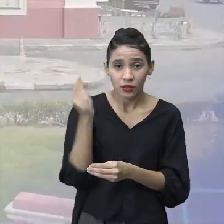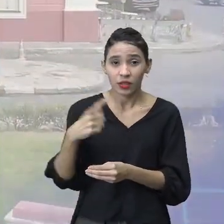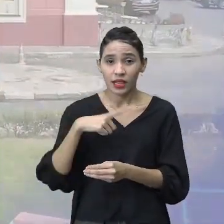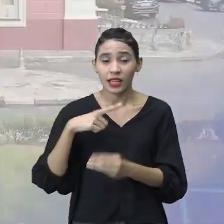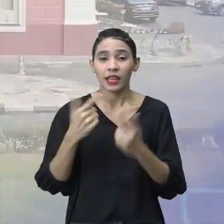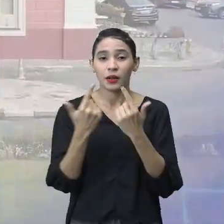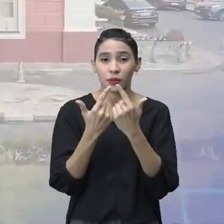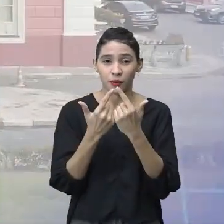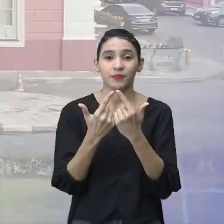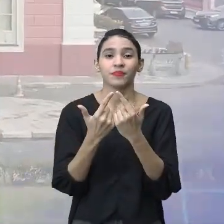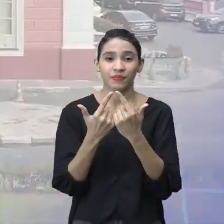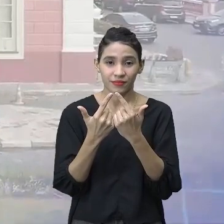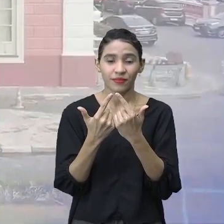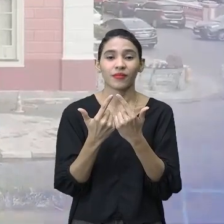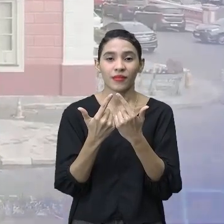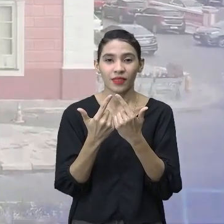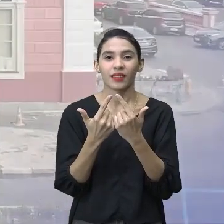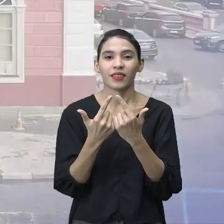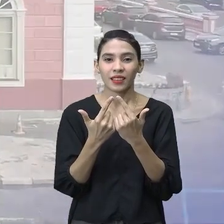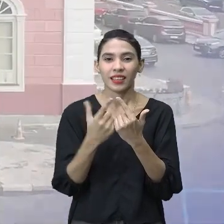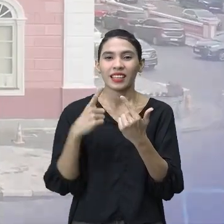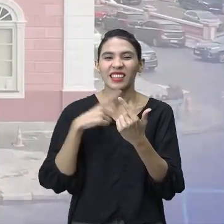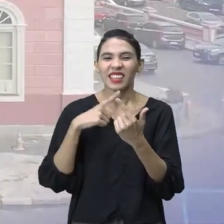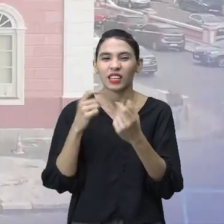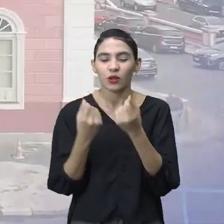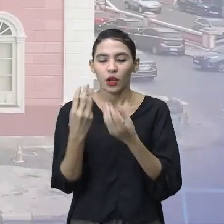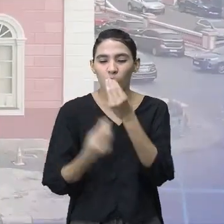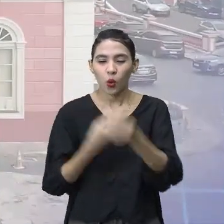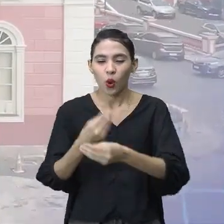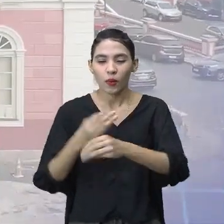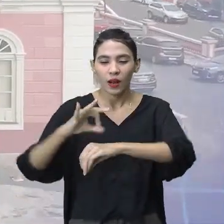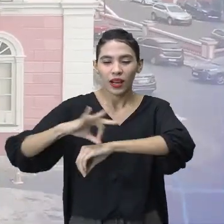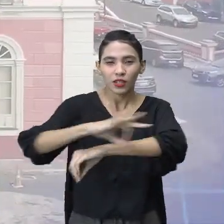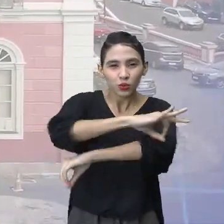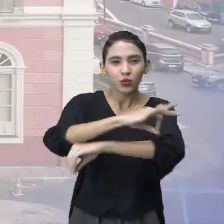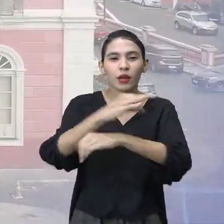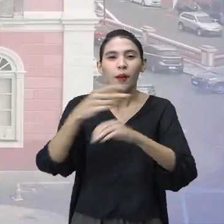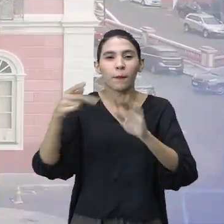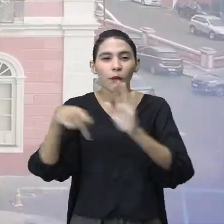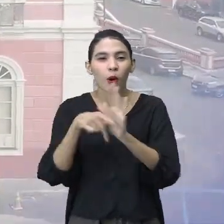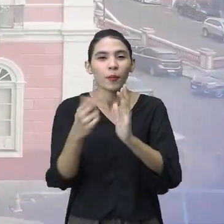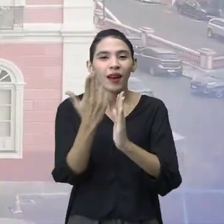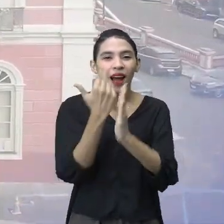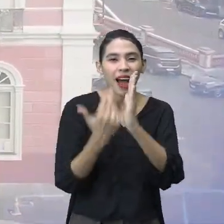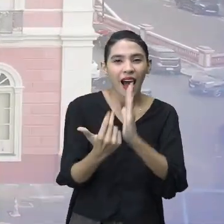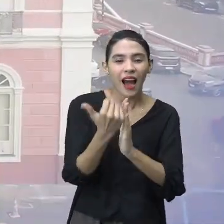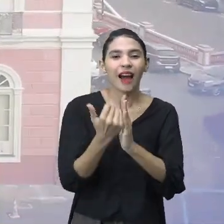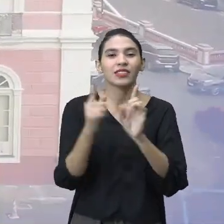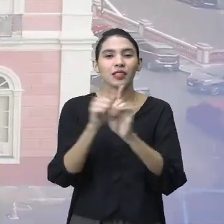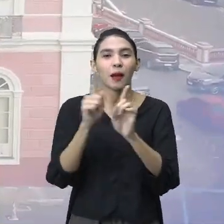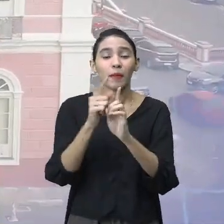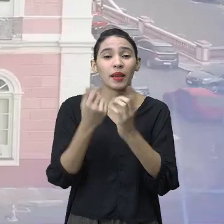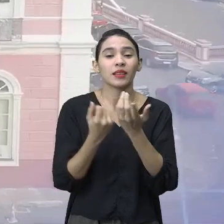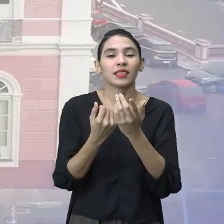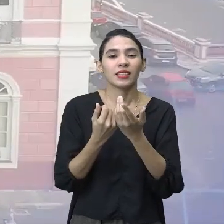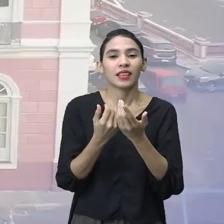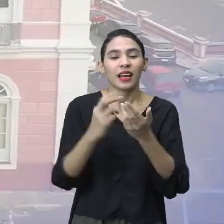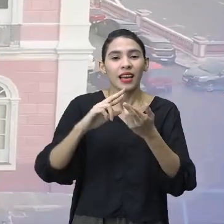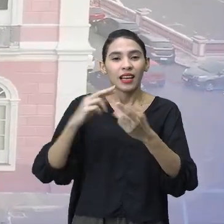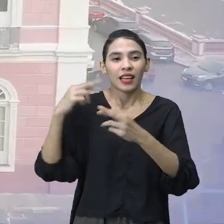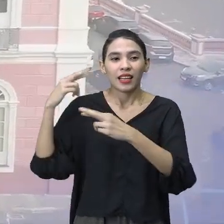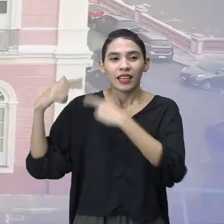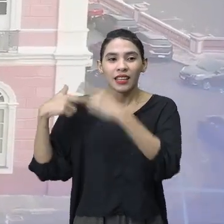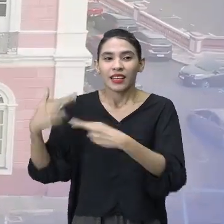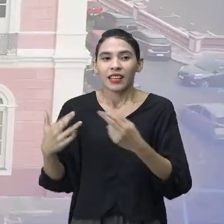Teatro Amazonas, que traz essa forma eclética de arte, que envolve tanto a arte do Renascimento, quanto a